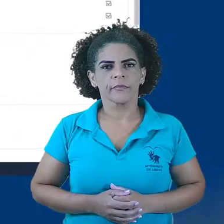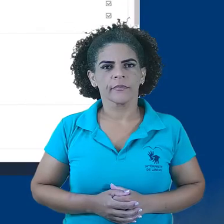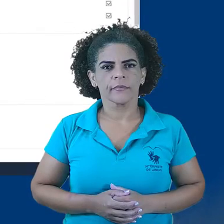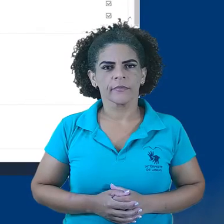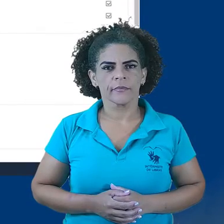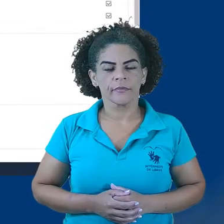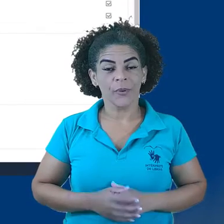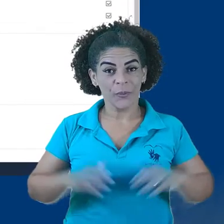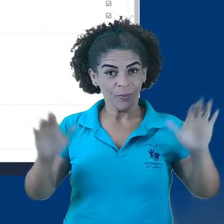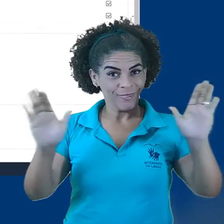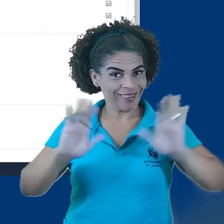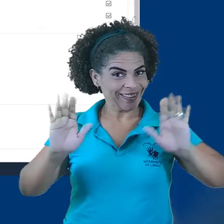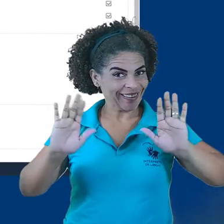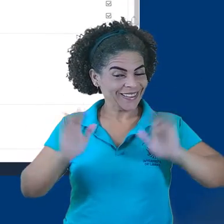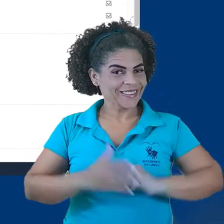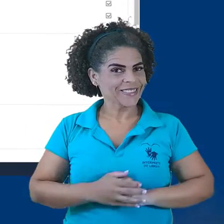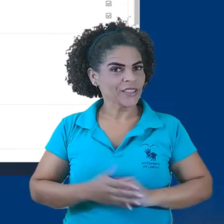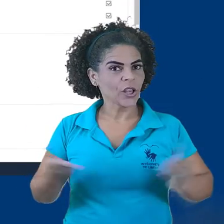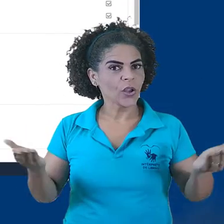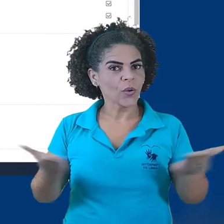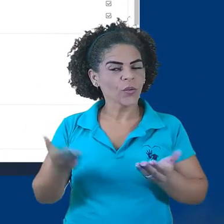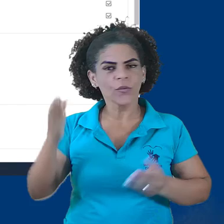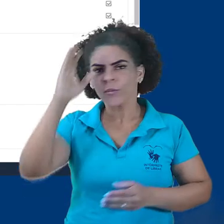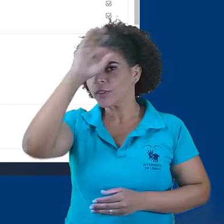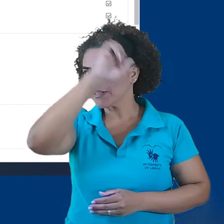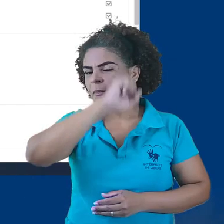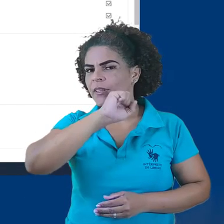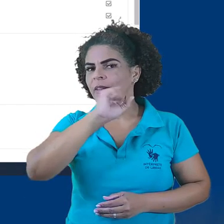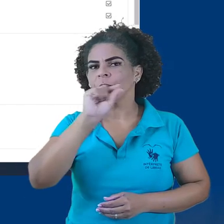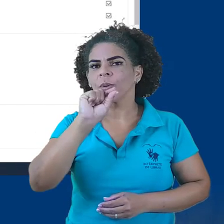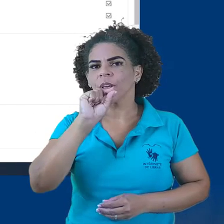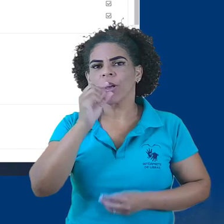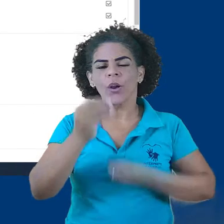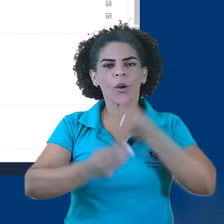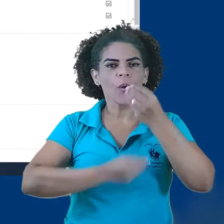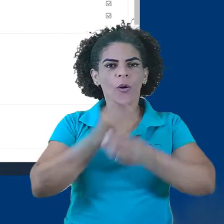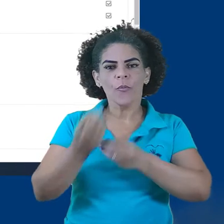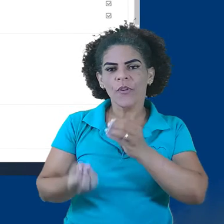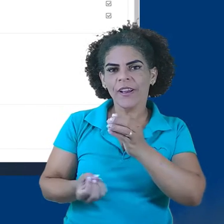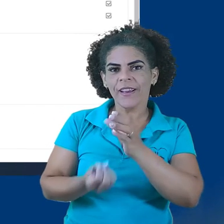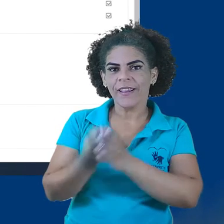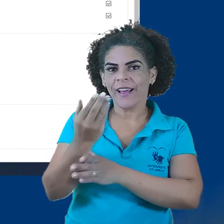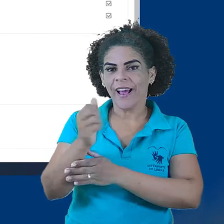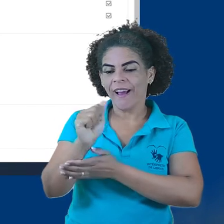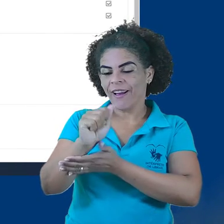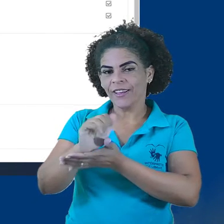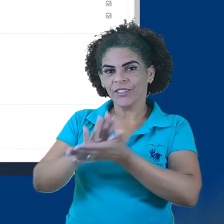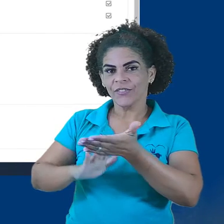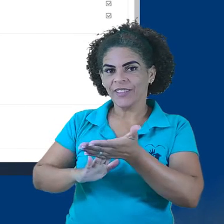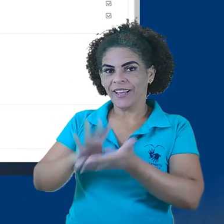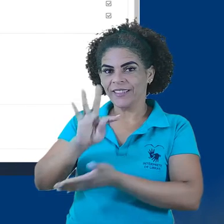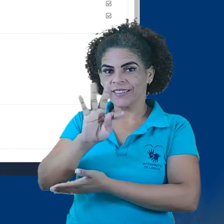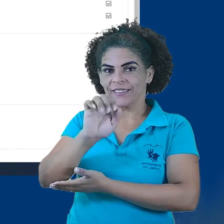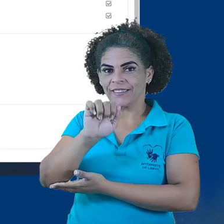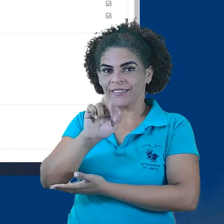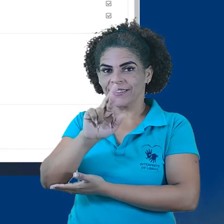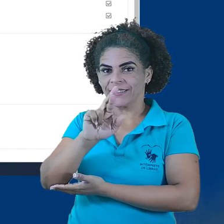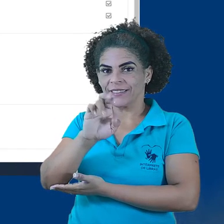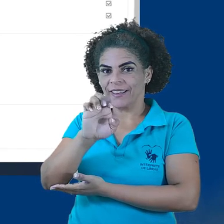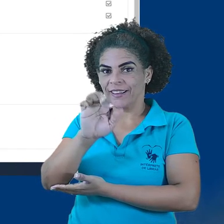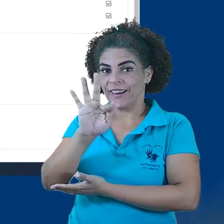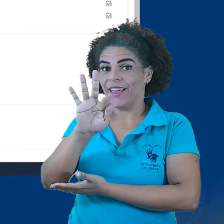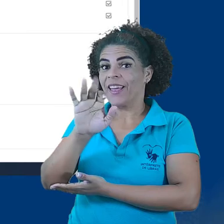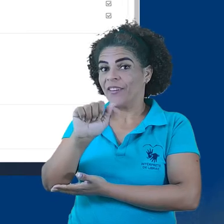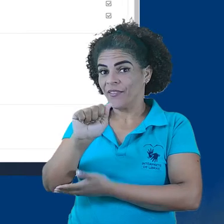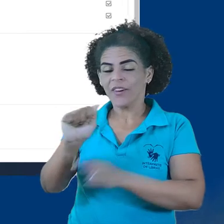Olá, hoje vamos aprender como criar uma atividade do tipo tarefa. Para criar uma atividade